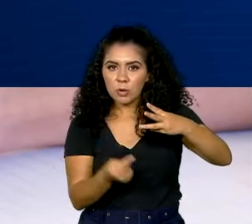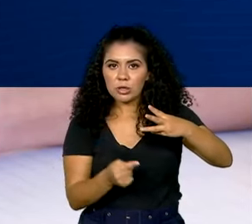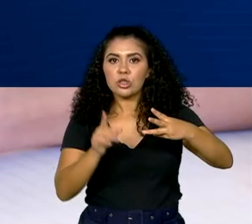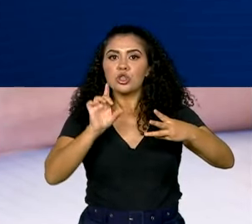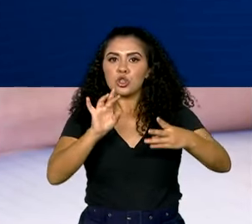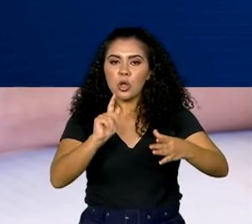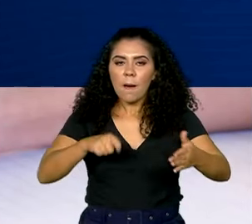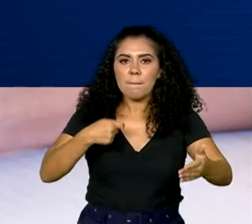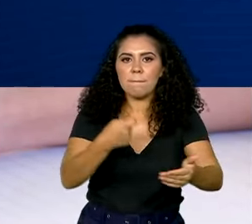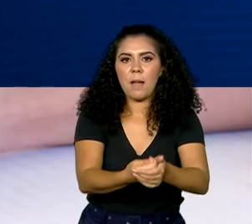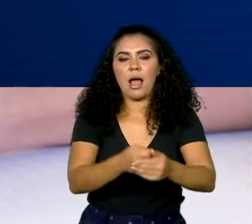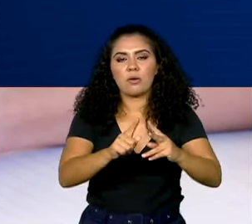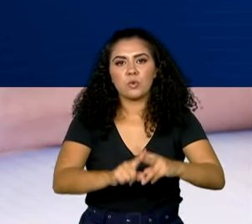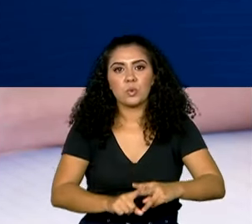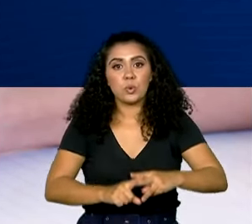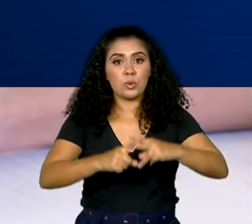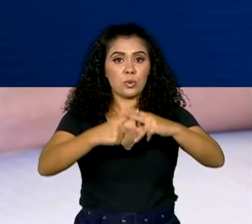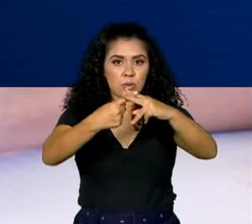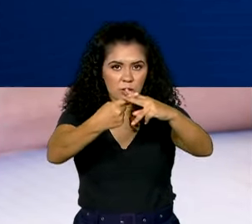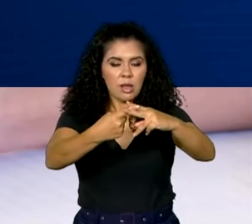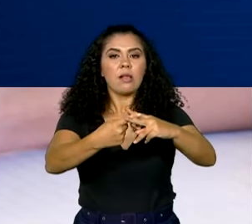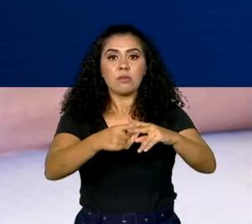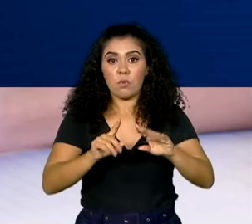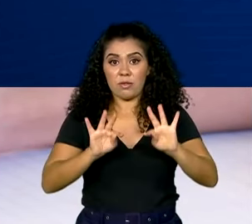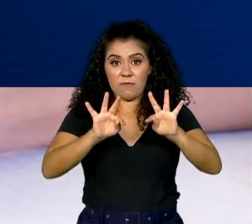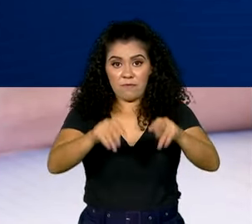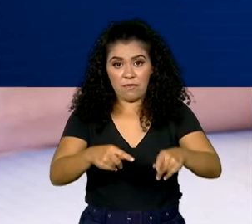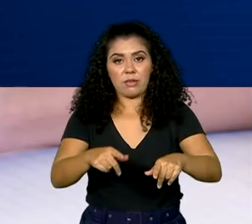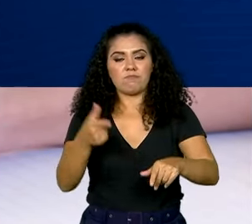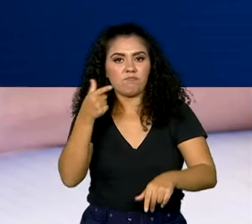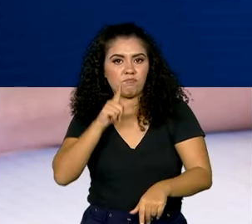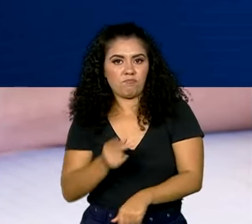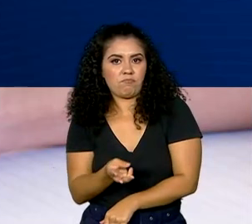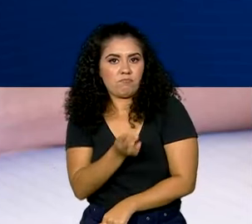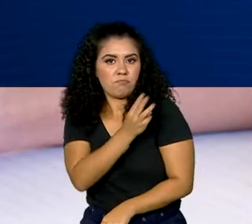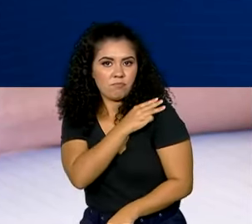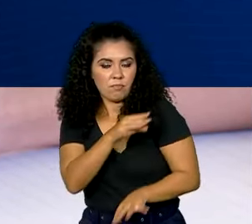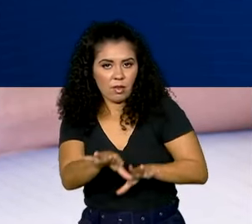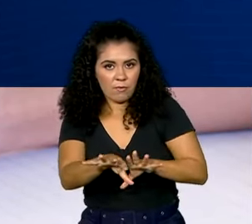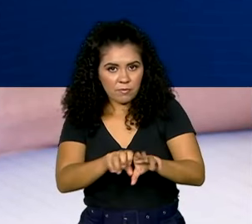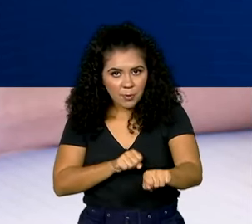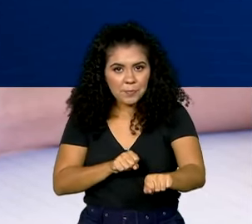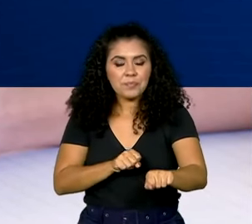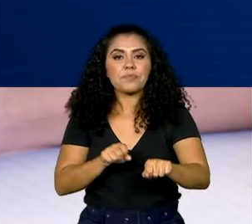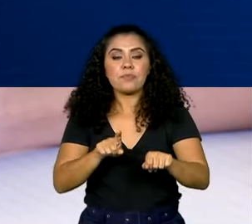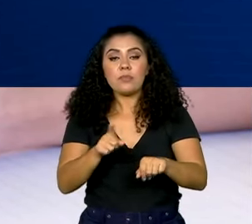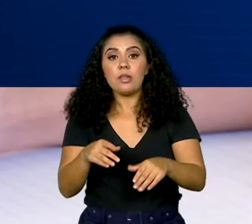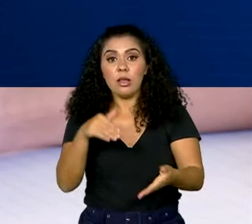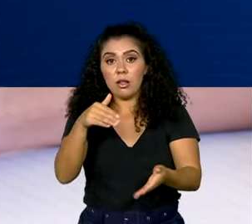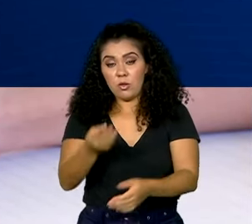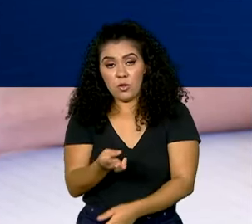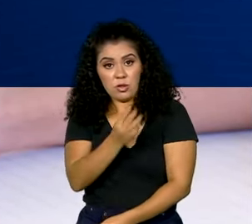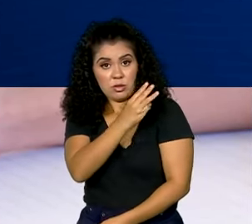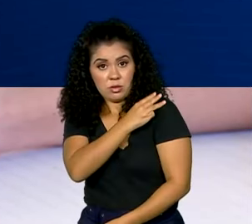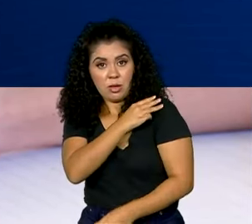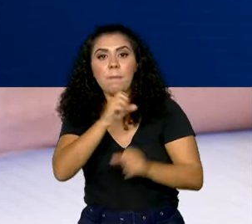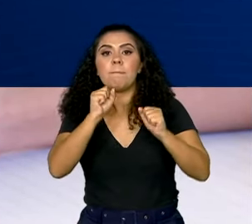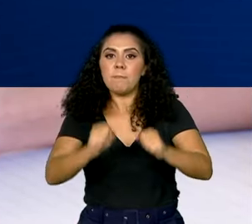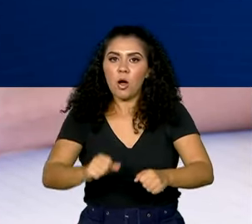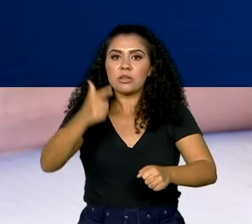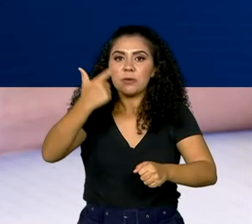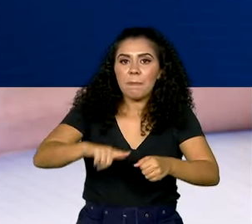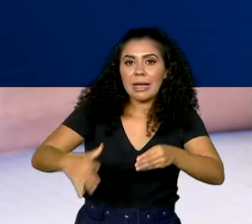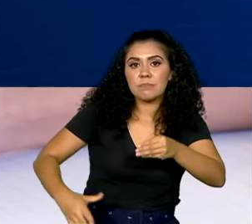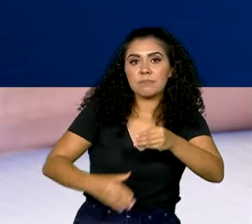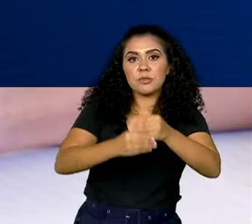com correção monetária, quando ele terminar o ensino médio. E no último ano, ainda pode receber mais R$ 200,00